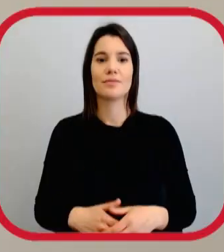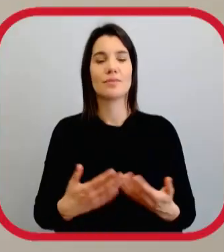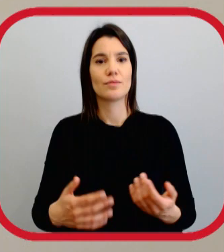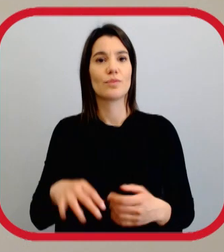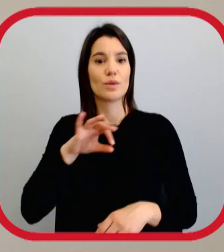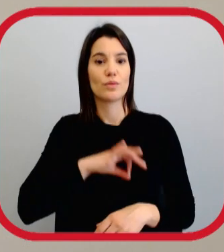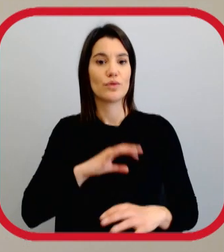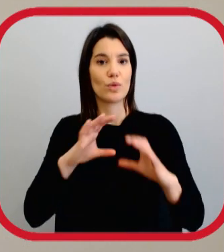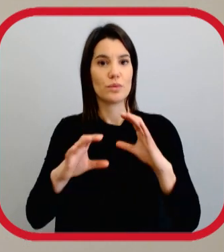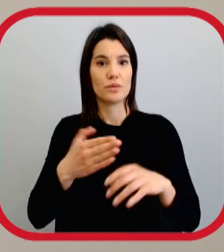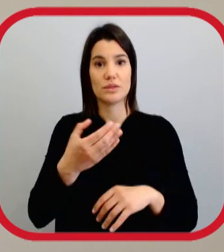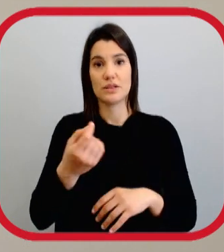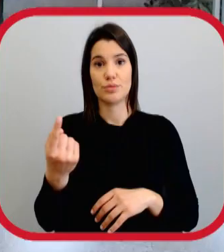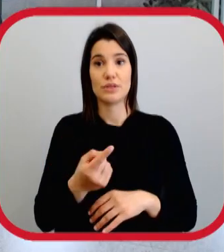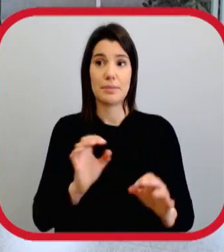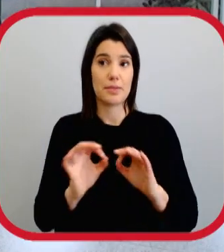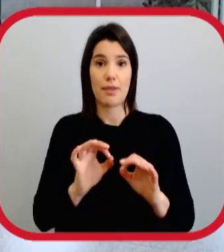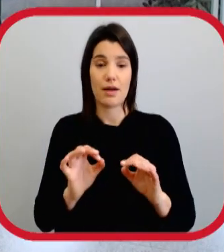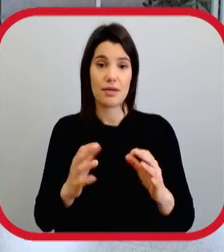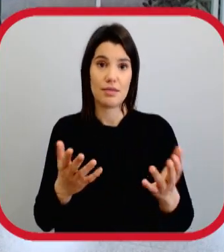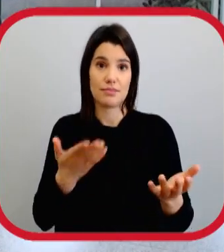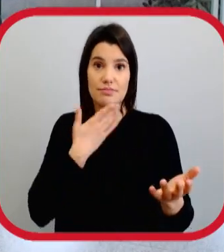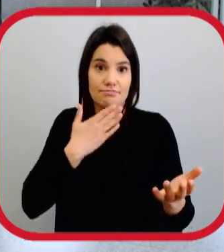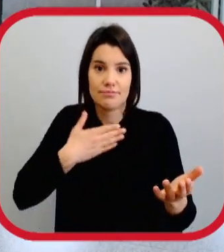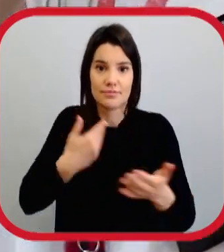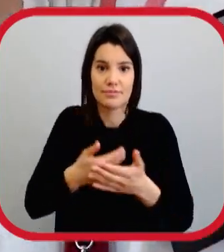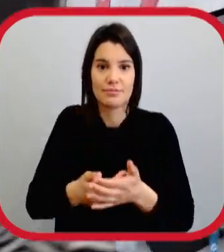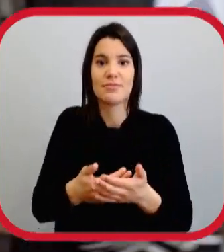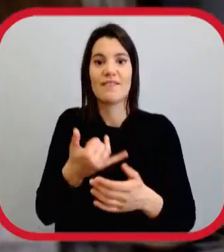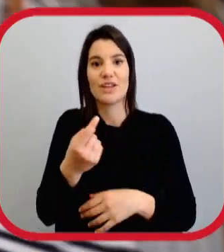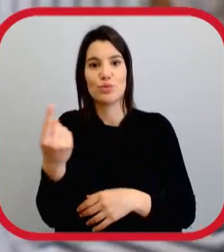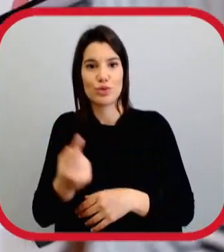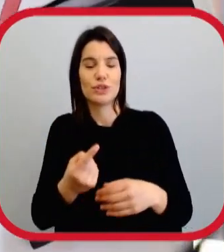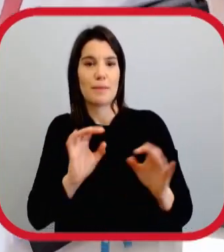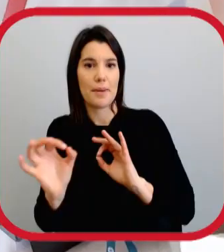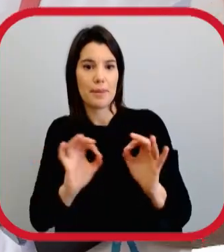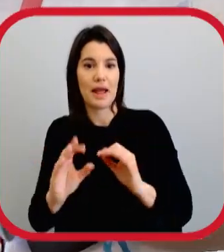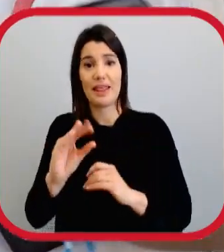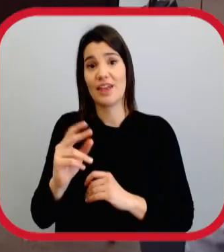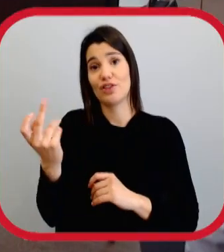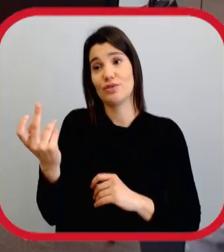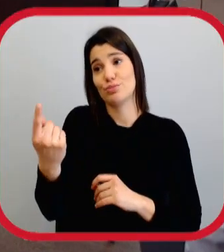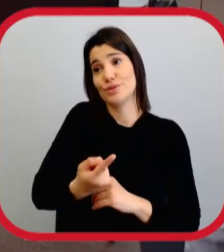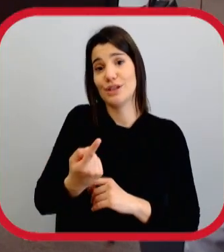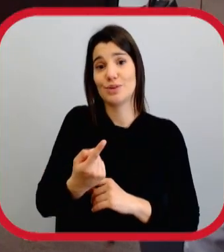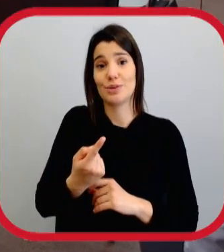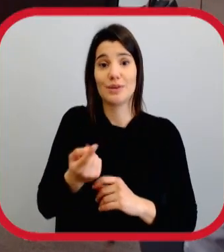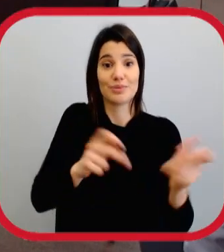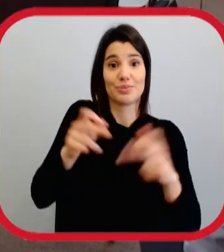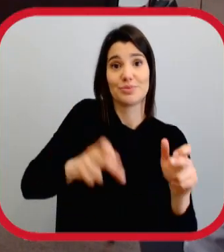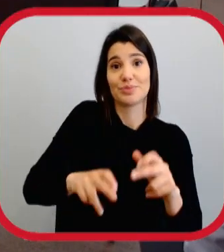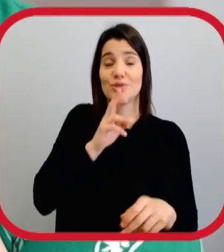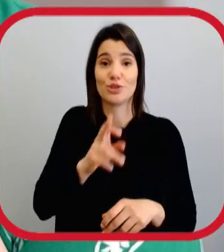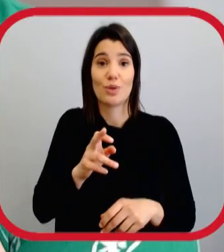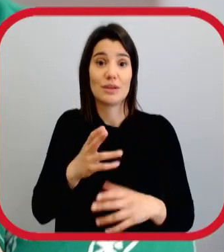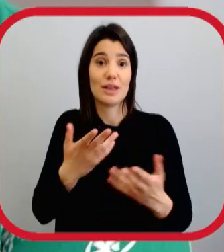Eando um profissional de comunicação, 70% é preparar esse improviso, 20% fazer aquilo que está planeado e os 10% a resposta a esses improvisos que